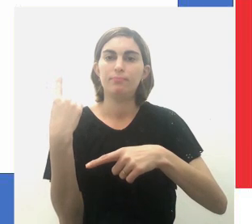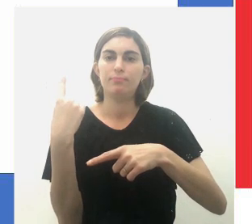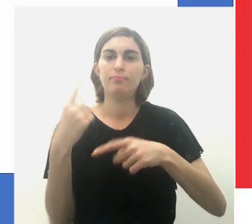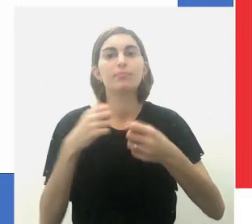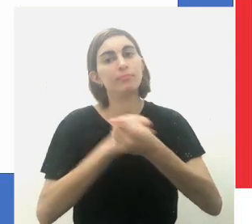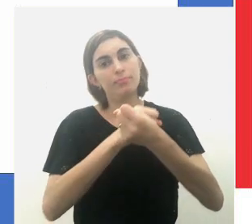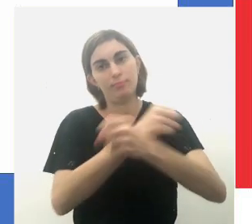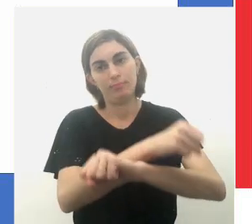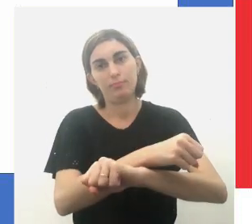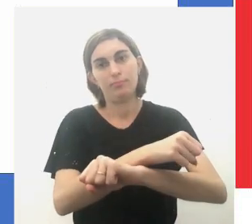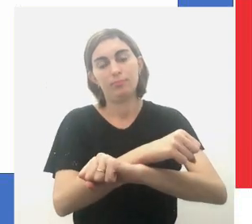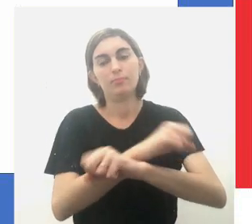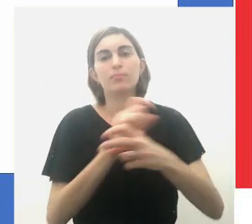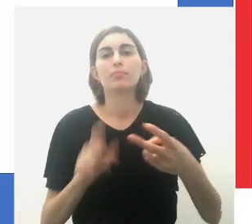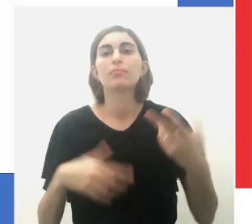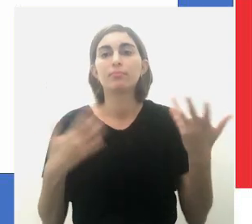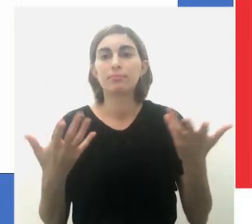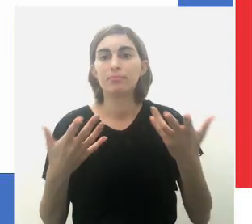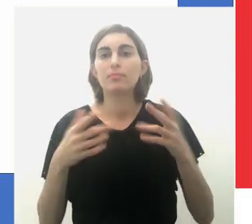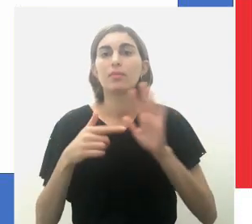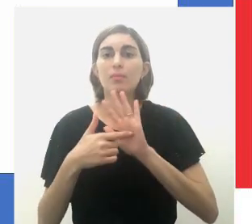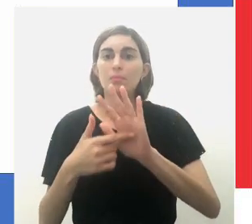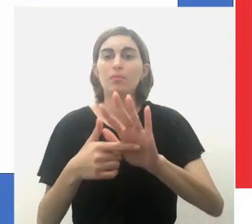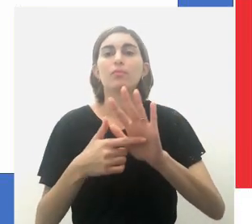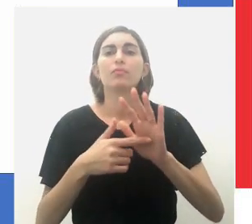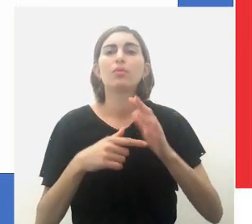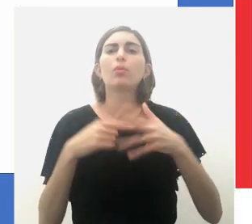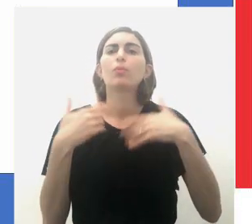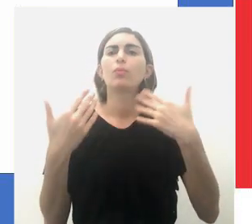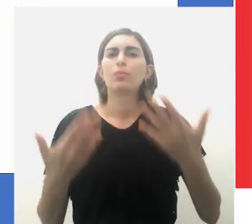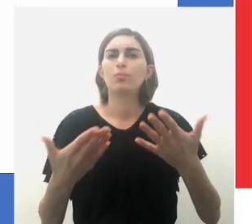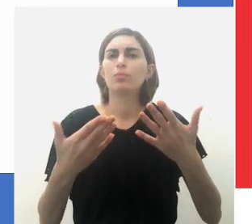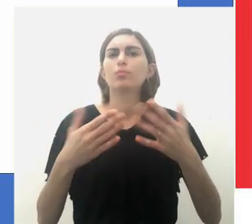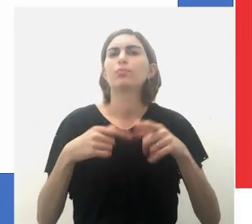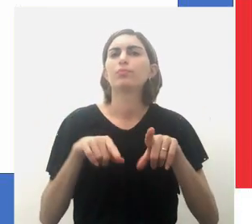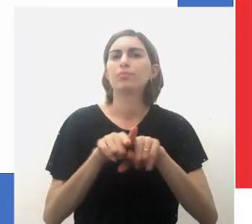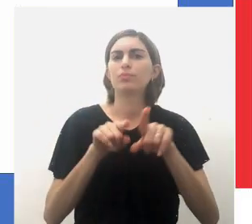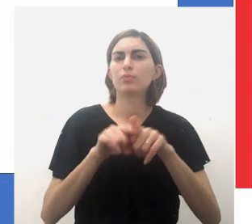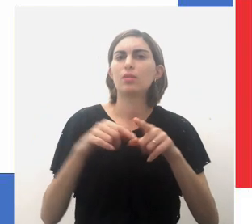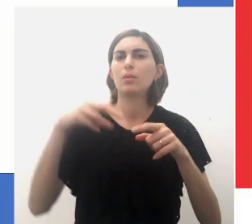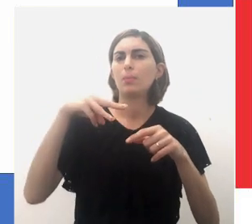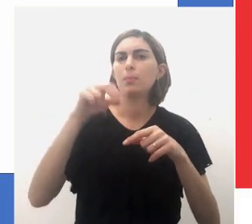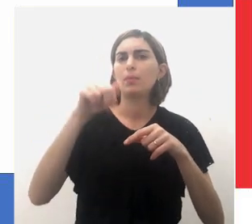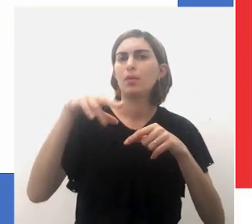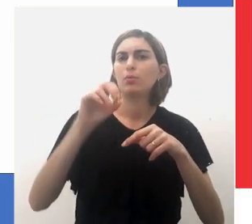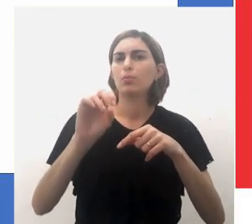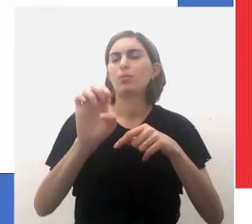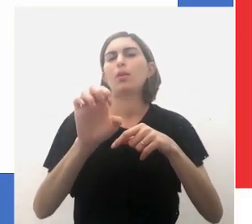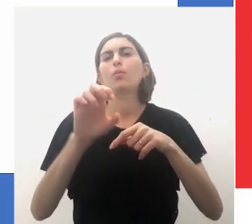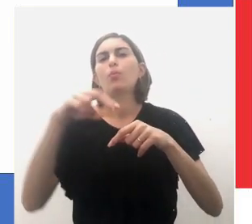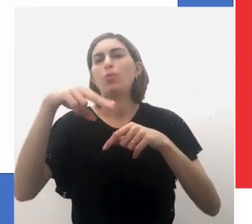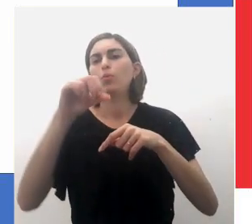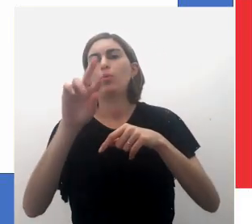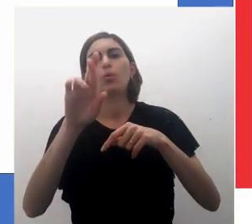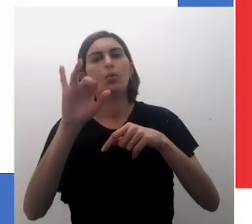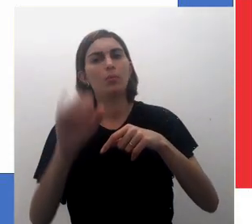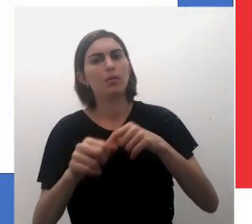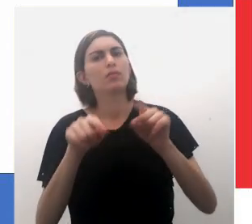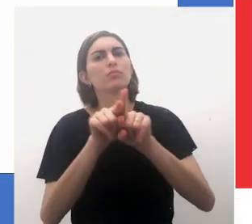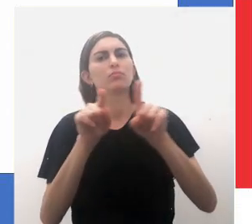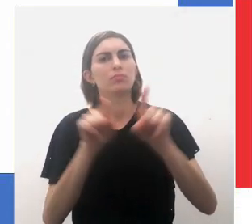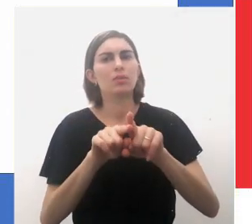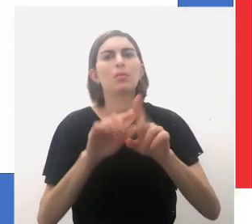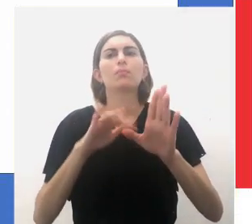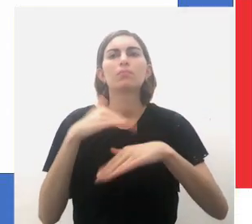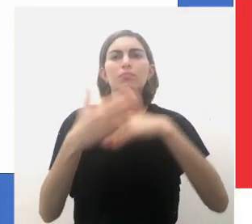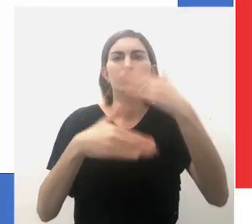e a escravidão. Isso também foi preconizado por Manuel da Nóbrega, e